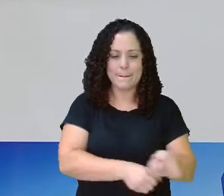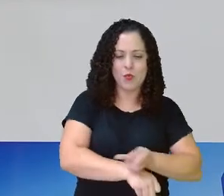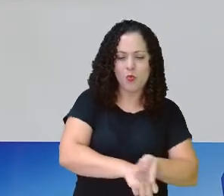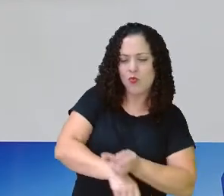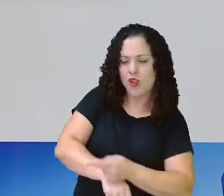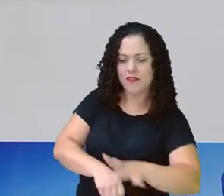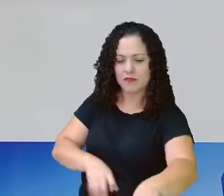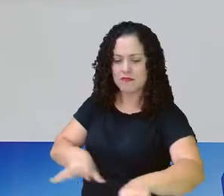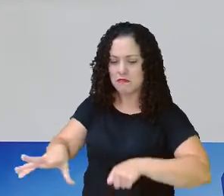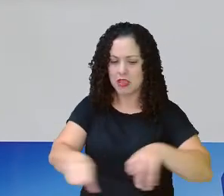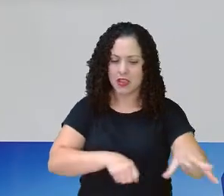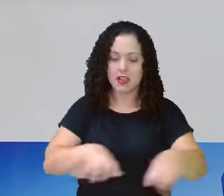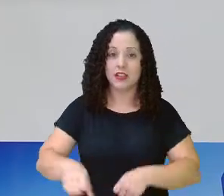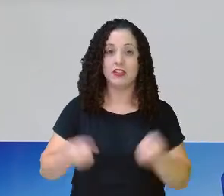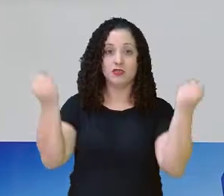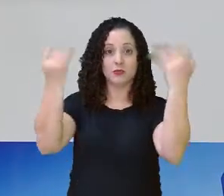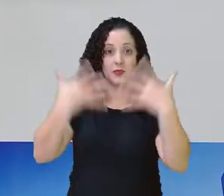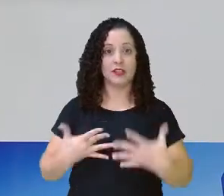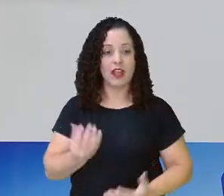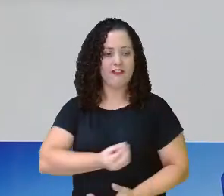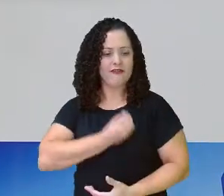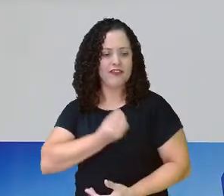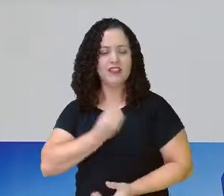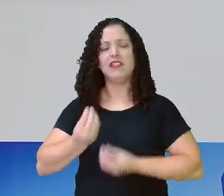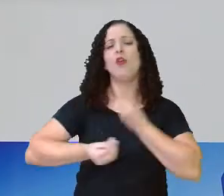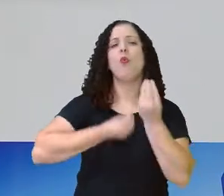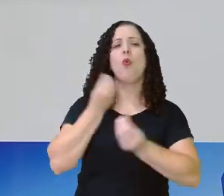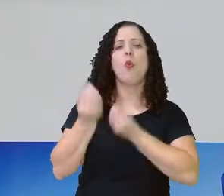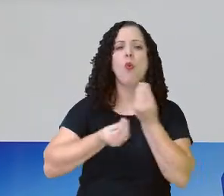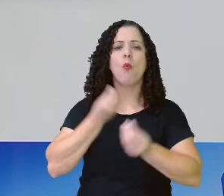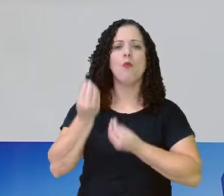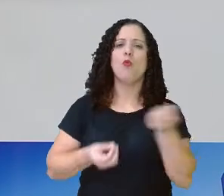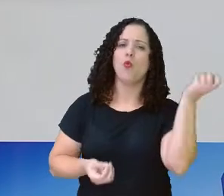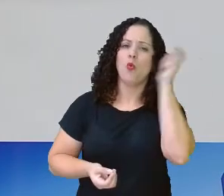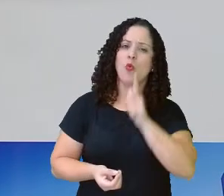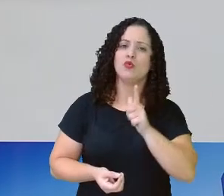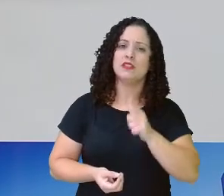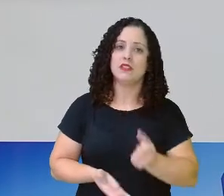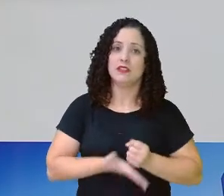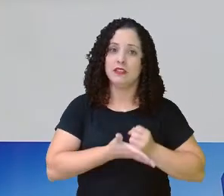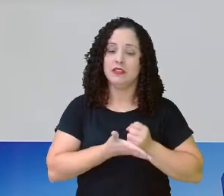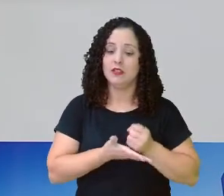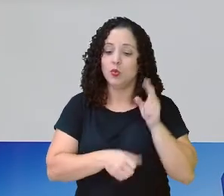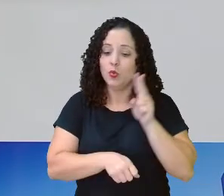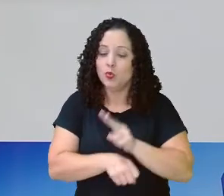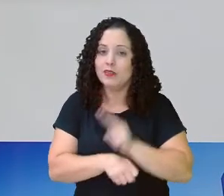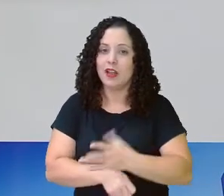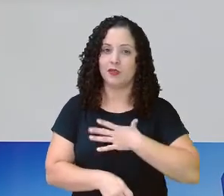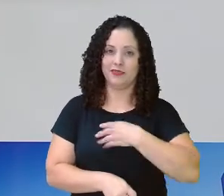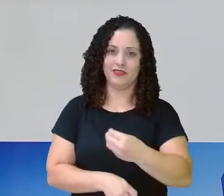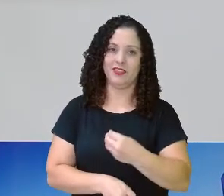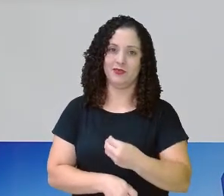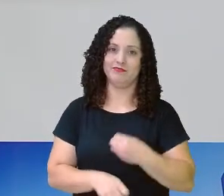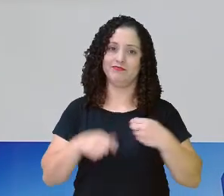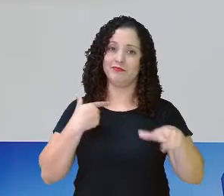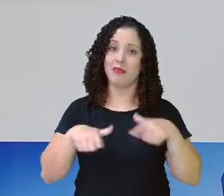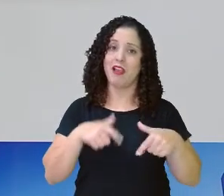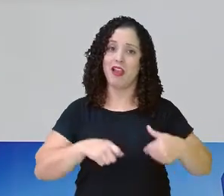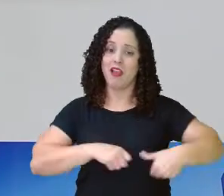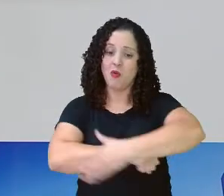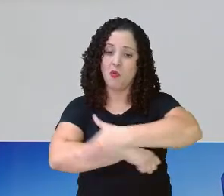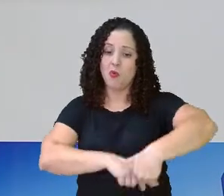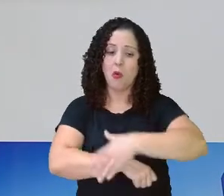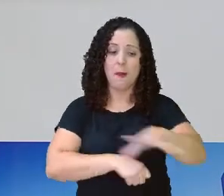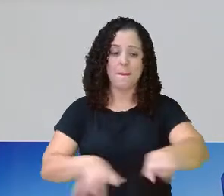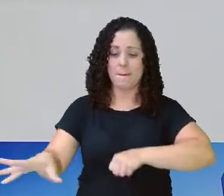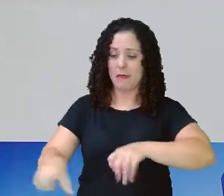ela vai contando como era a vida dela, como ela fazia para sustentar os filhos dela, sendo catadora de papelão na rua. E ela